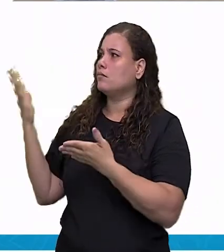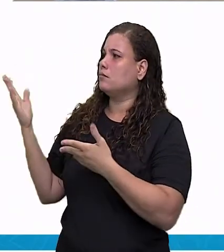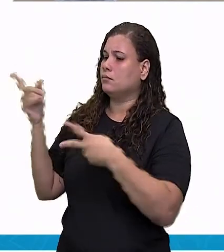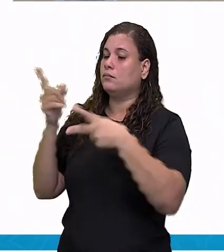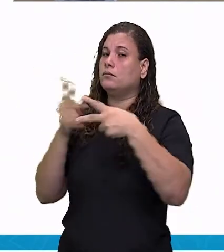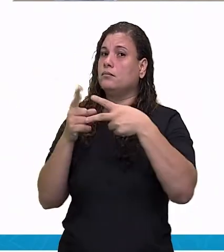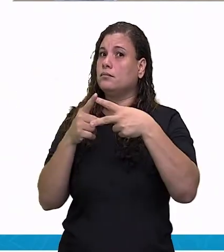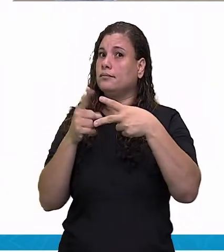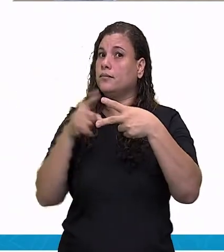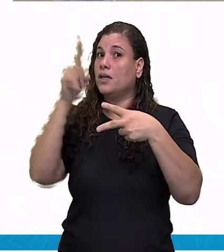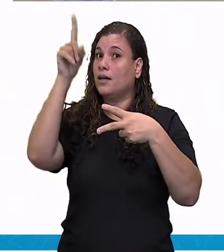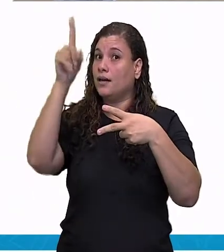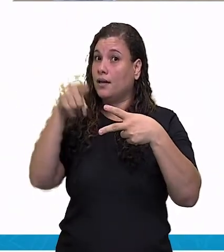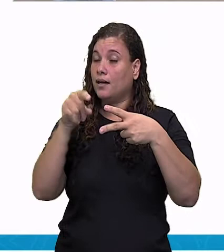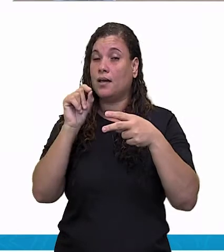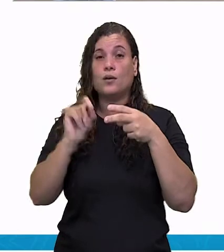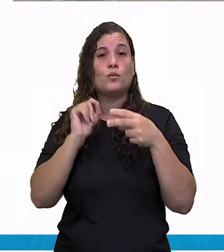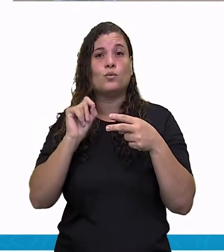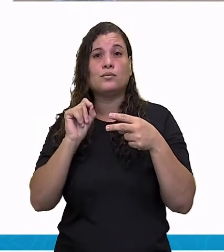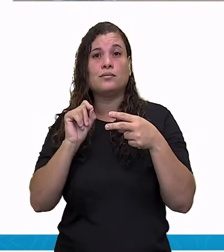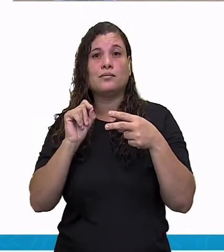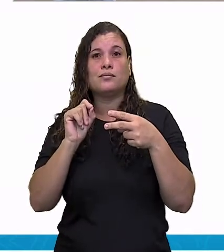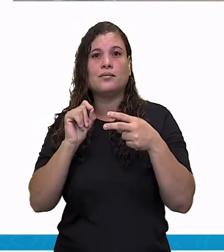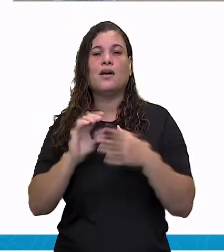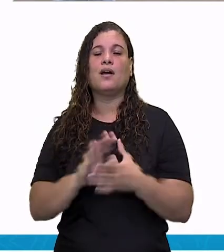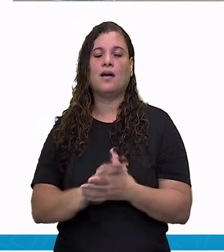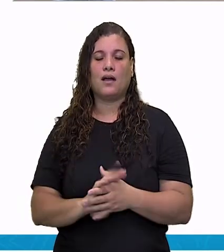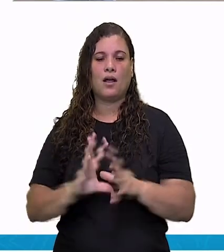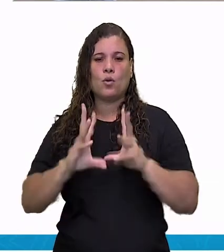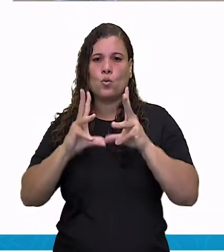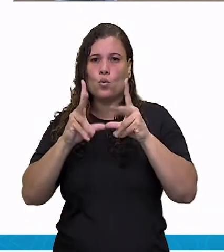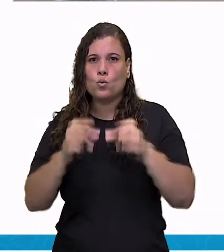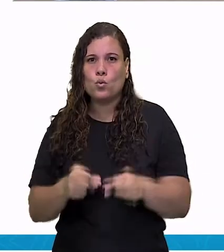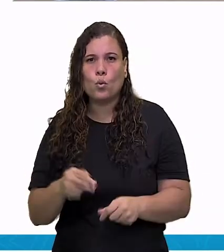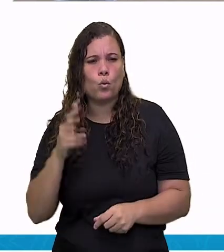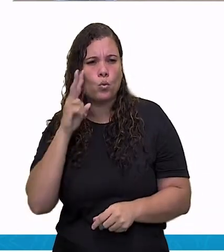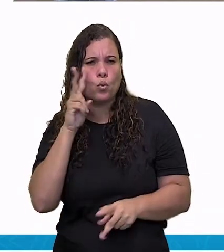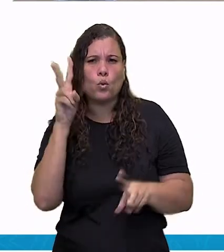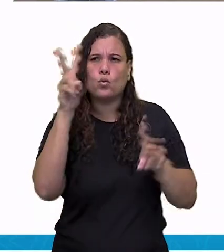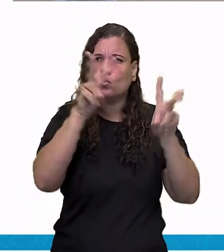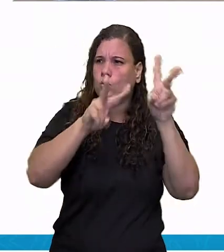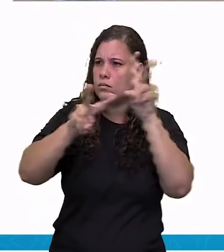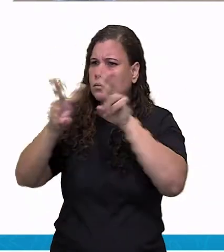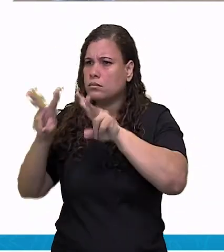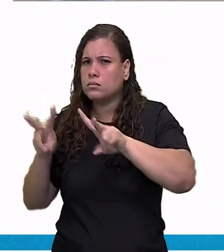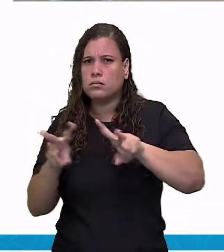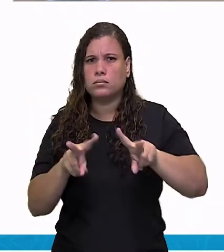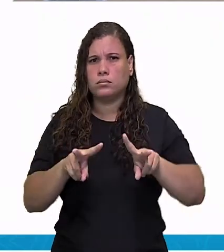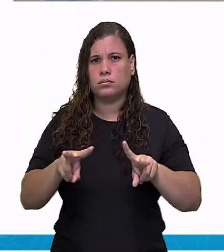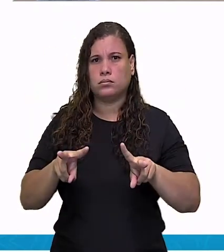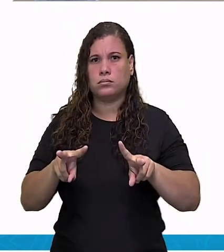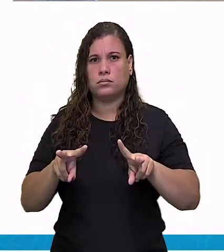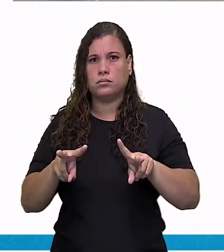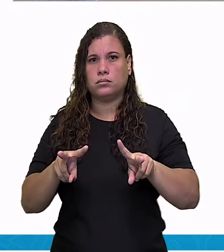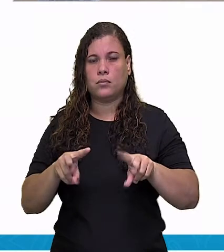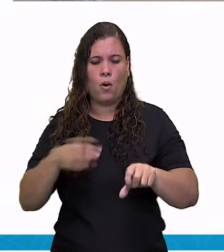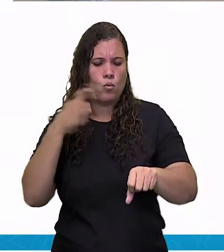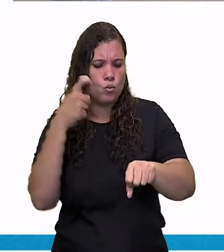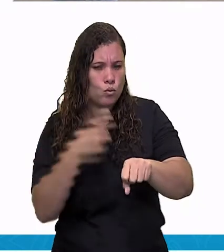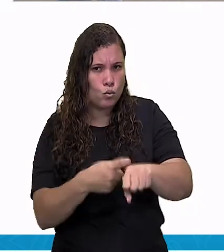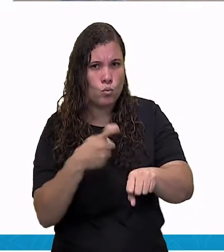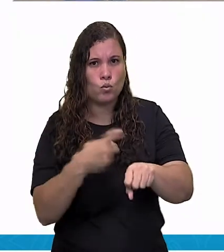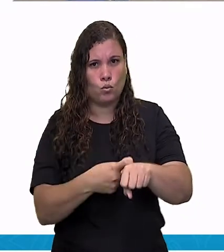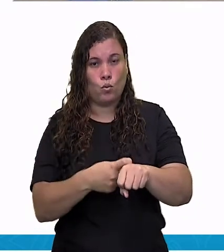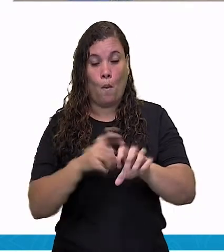ele é a cultura material quando envolve tudo aquilo que a gente pode tocar de concreto. Pode ser, por exemplo,